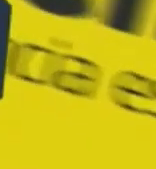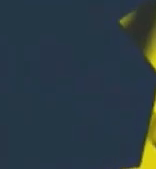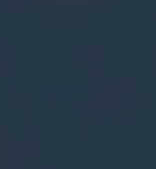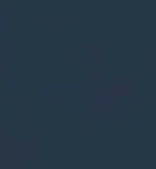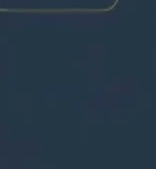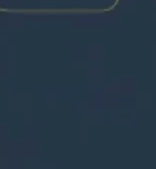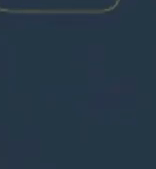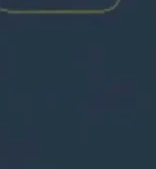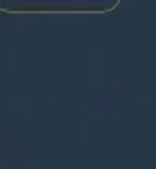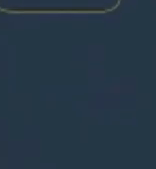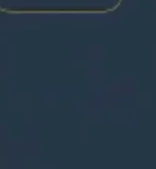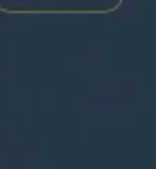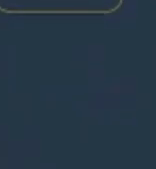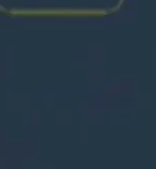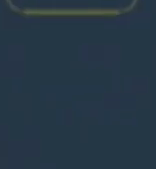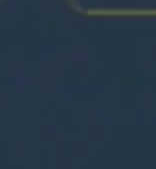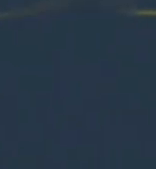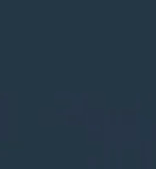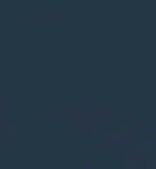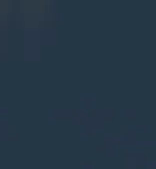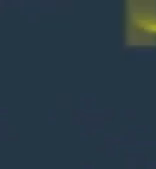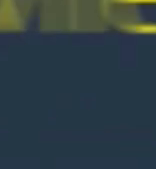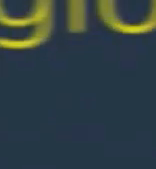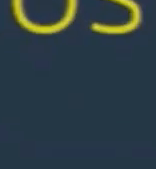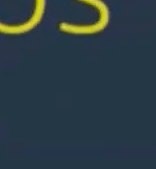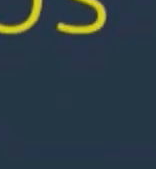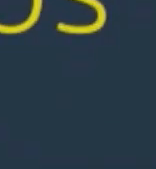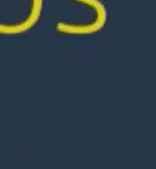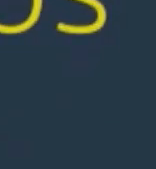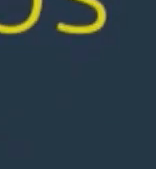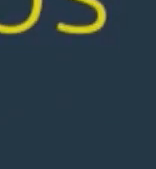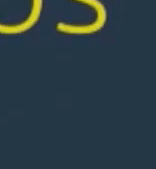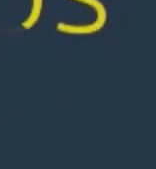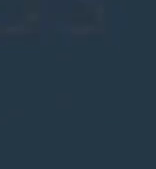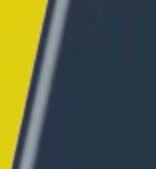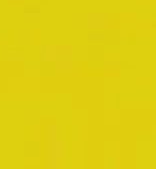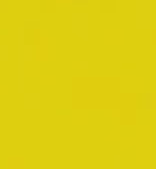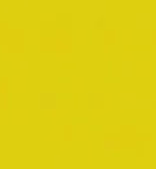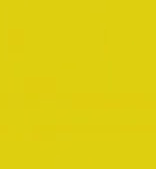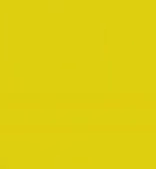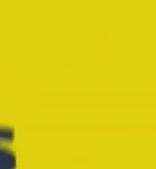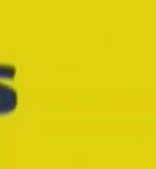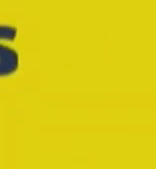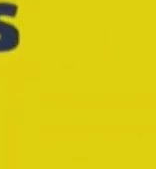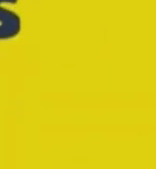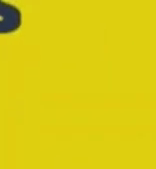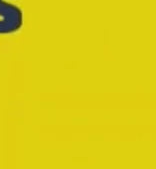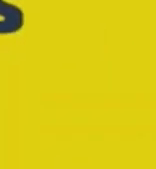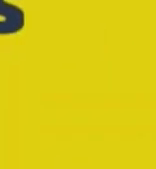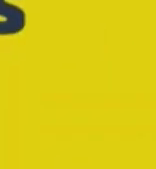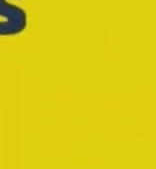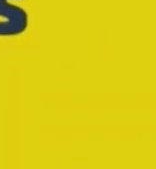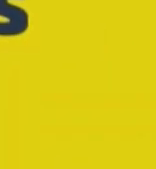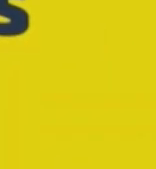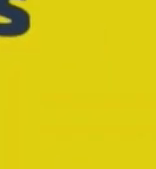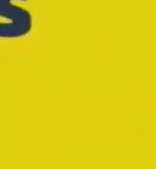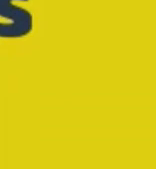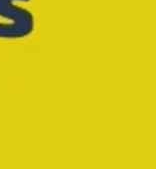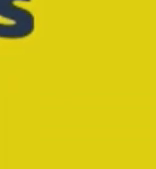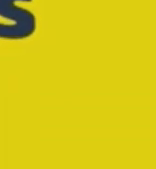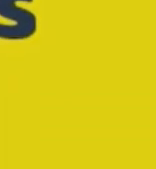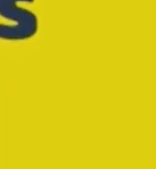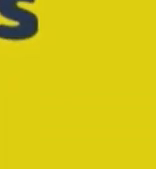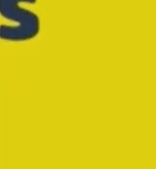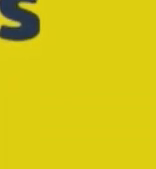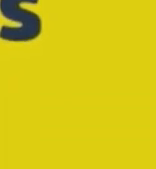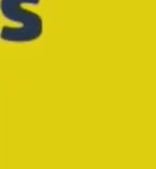diante desse número a mudança é urgente é preciso cortar privilégios a Acaerte e suas emissoras associadas